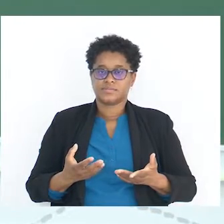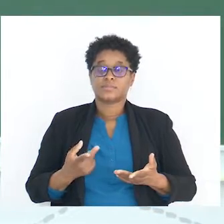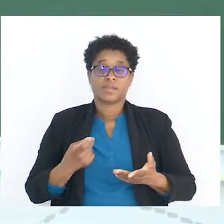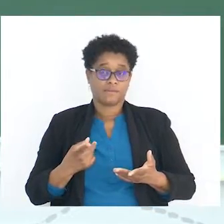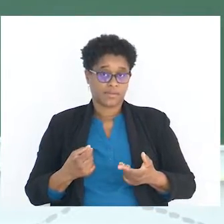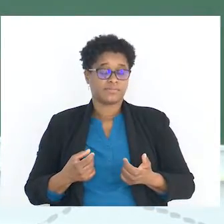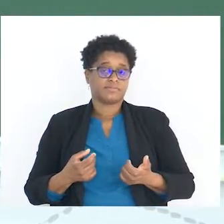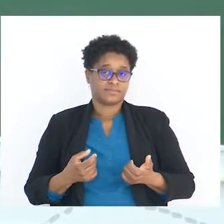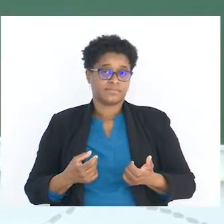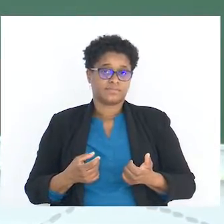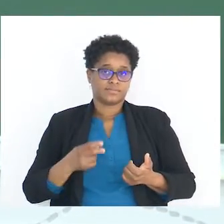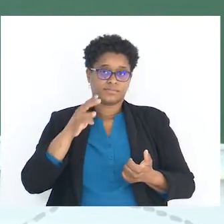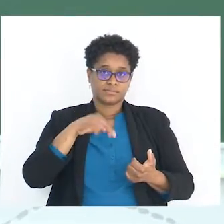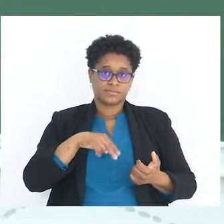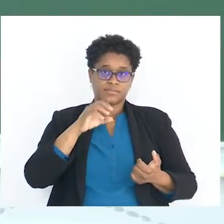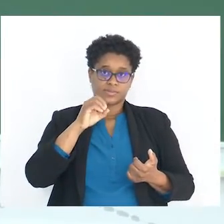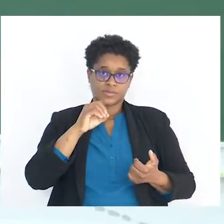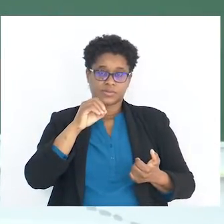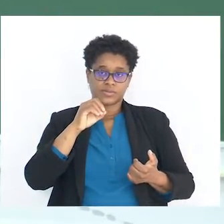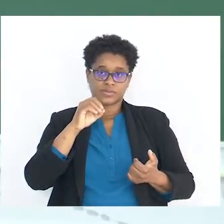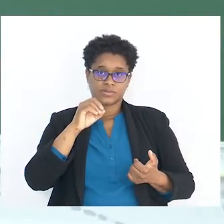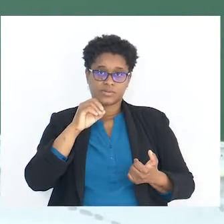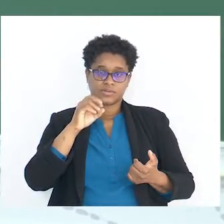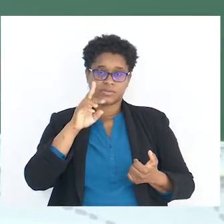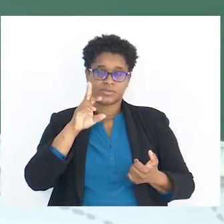Falta-nos ainda a noradrenalina.